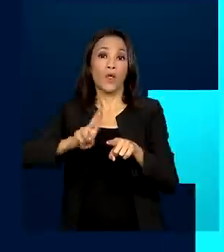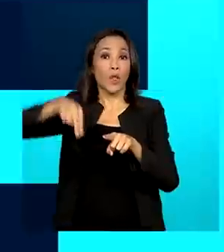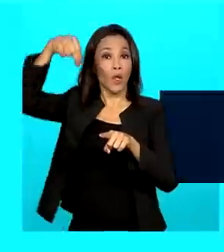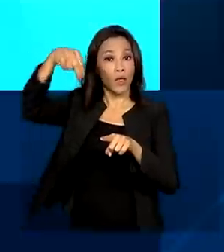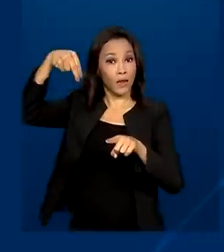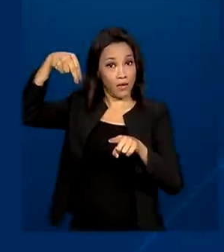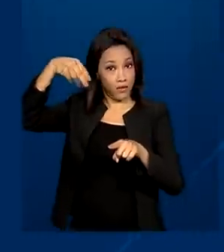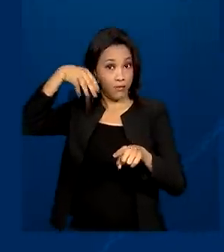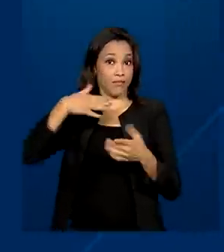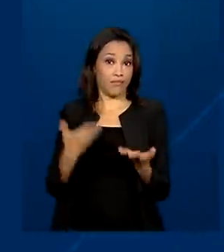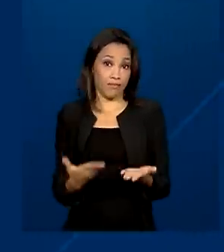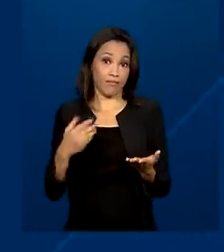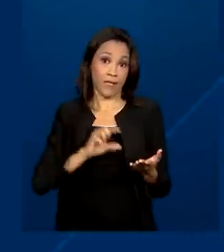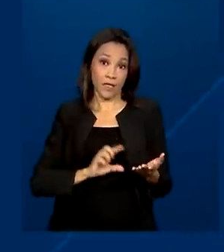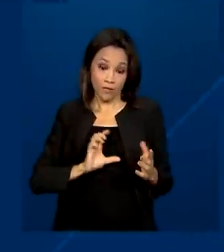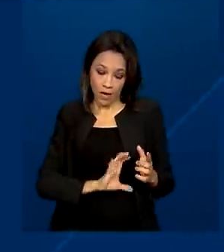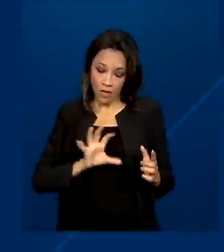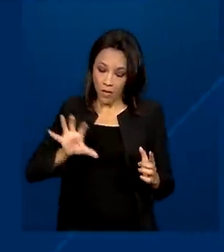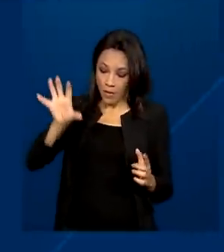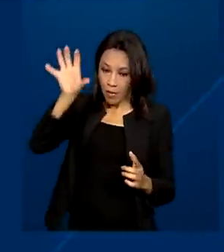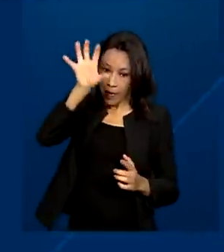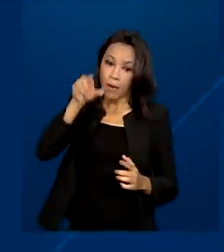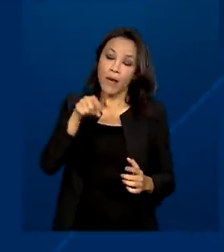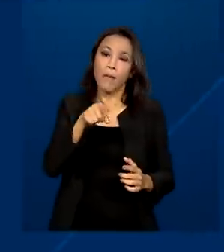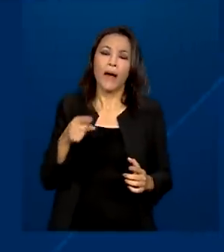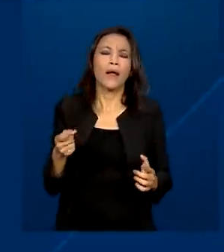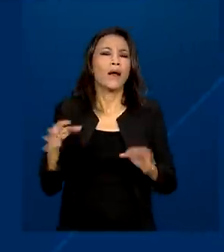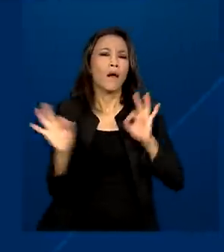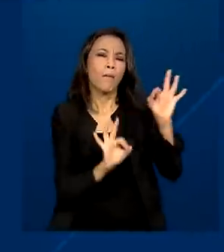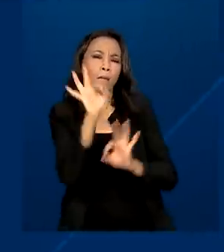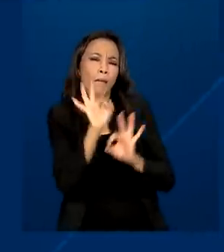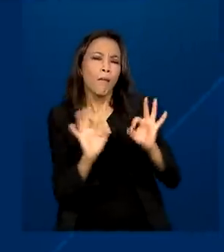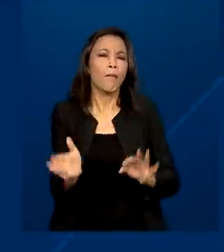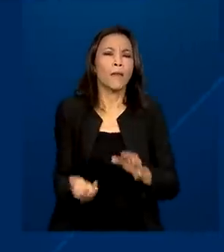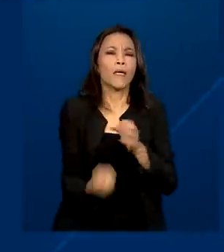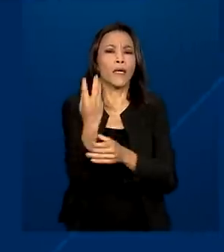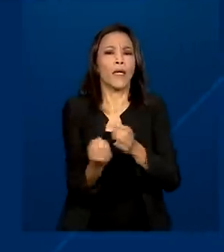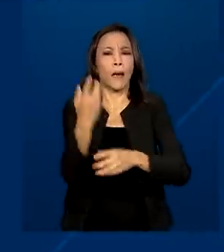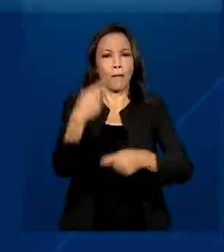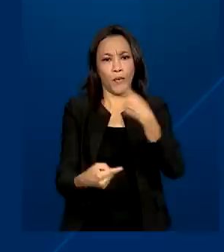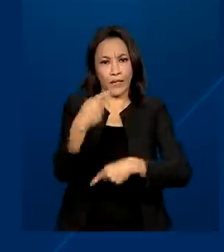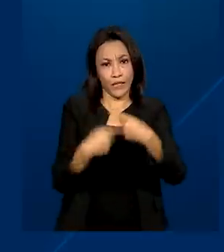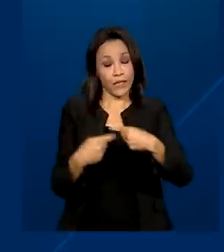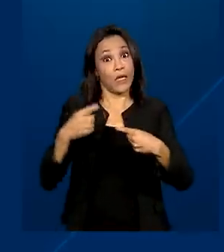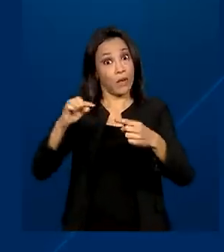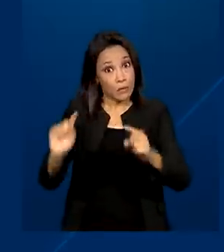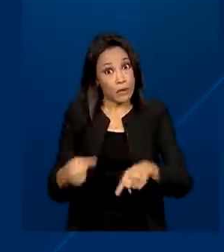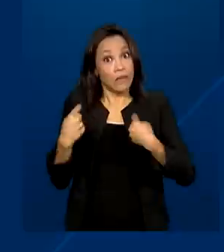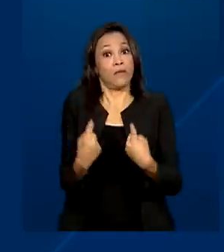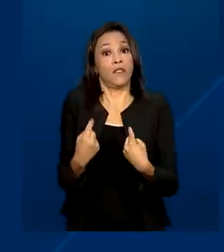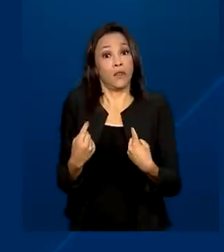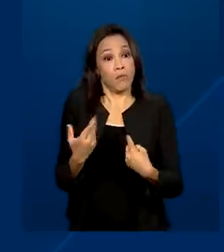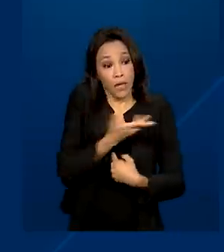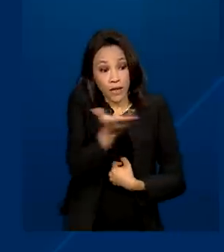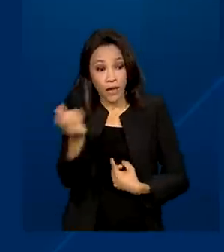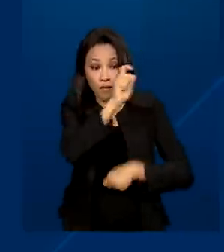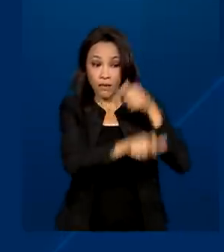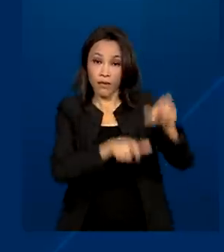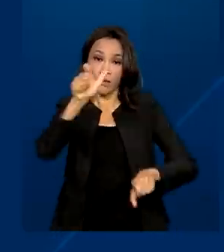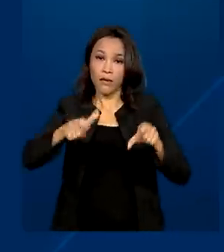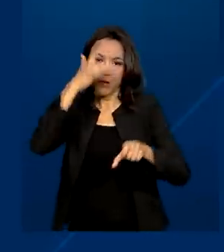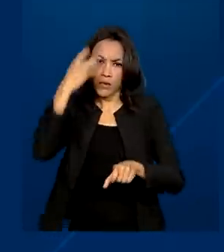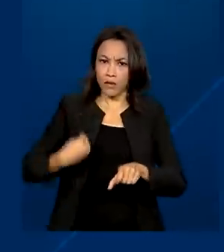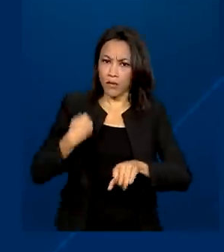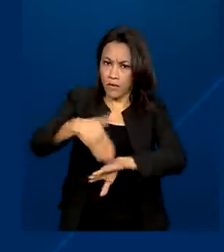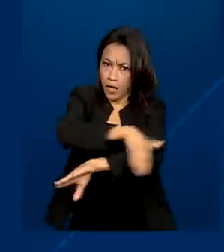Aperfeiçoar políticas públicas para essas pessoas é um desafio. E para ajudar no acesso da população em situação